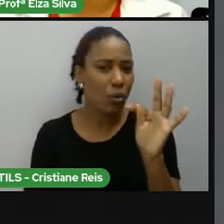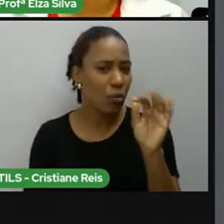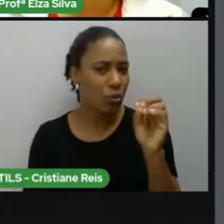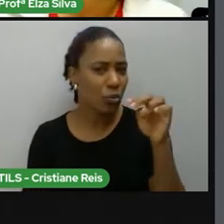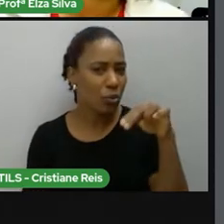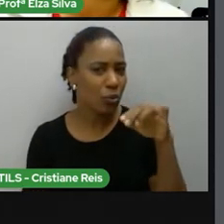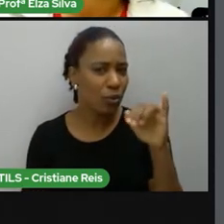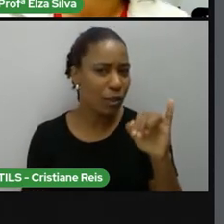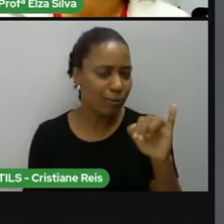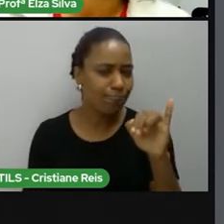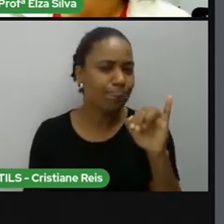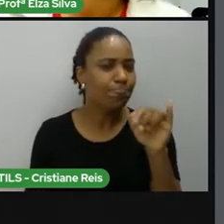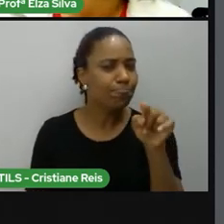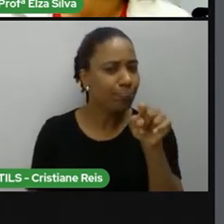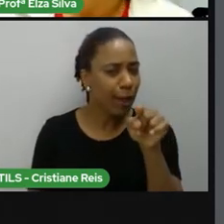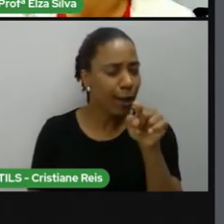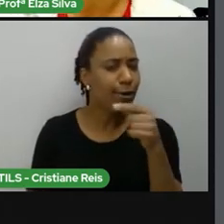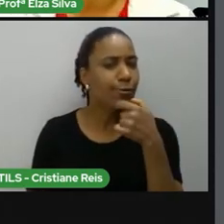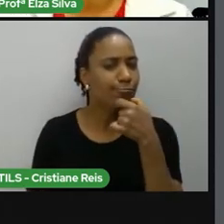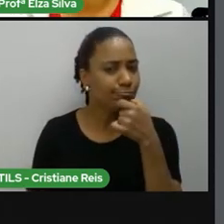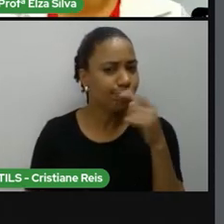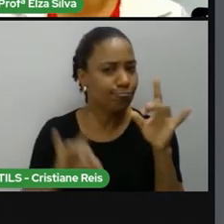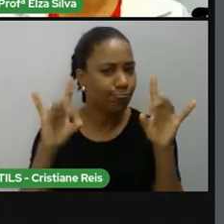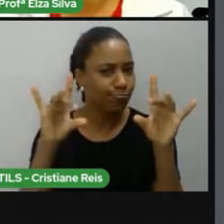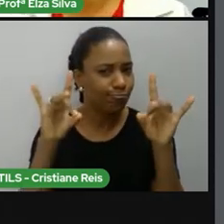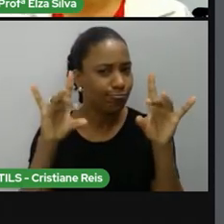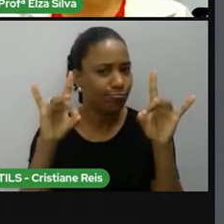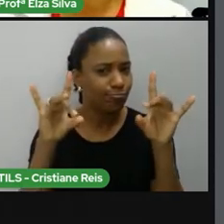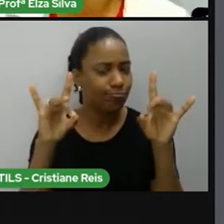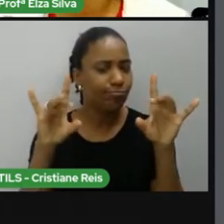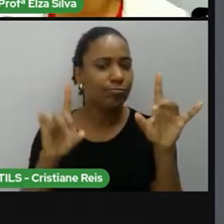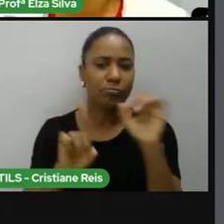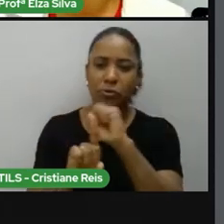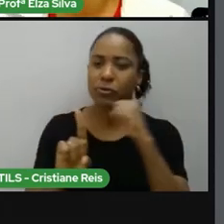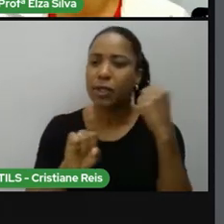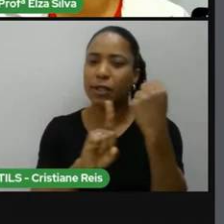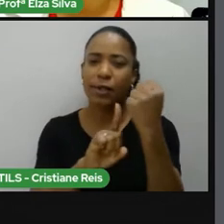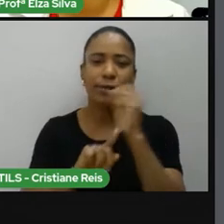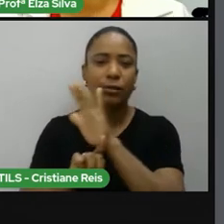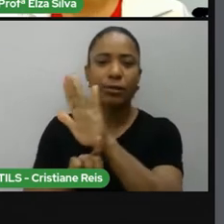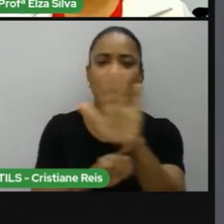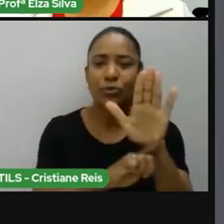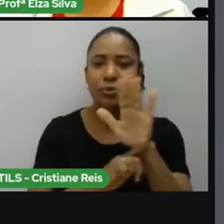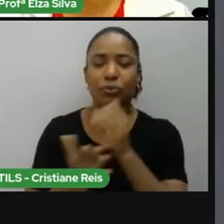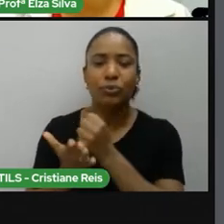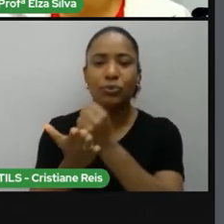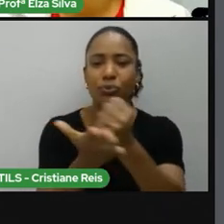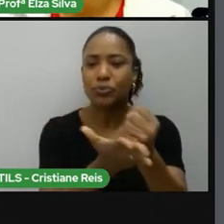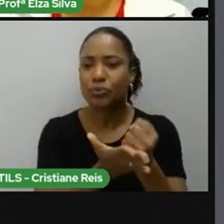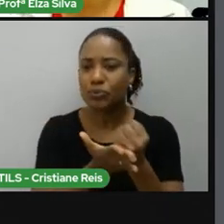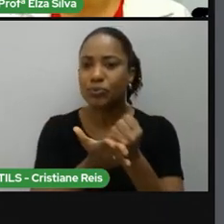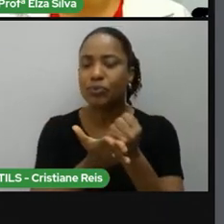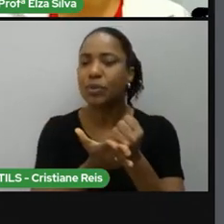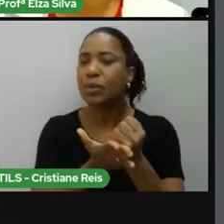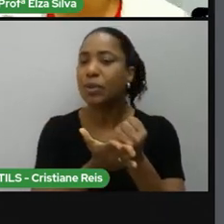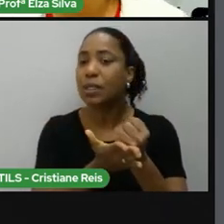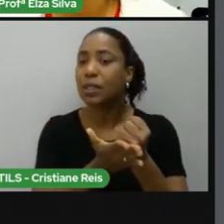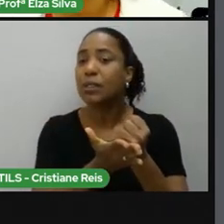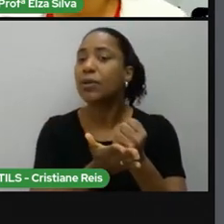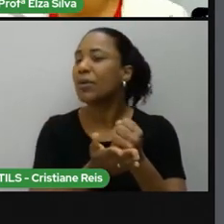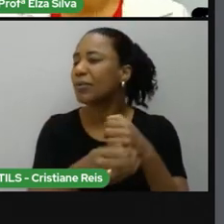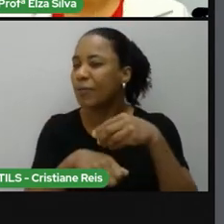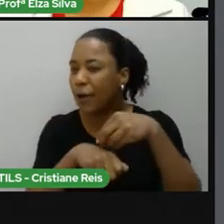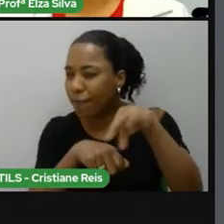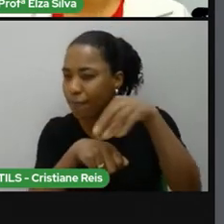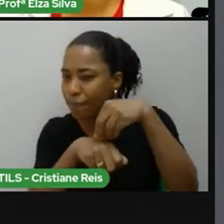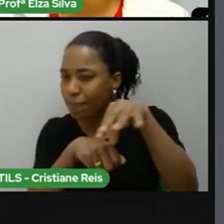destacou na sociedade, que contribuições ela deu, que enriqueceu a nossa maneira de pensar,